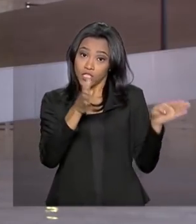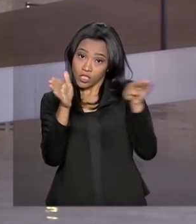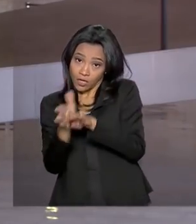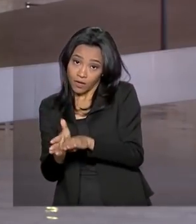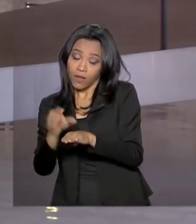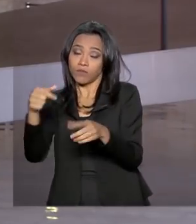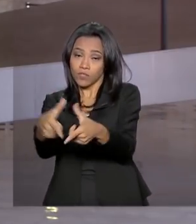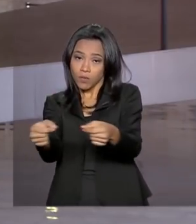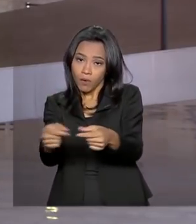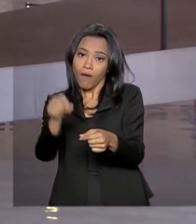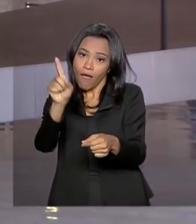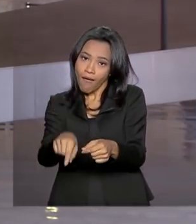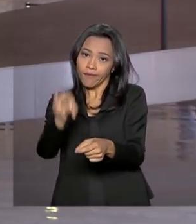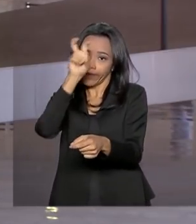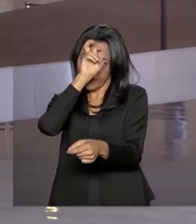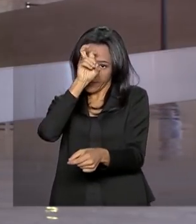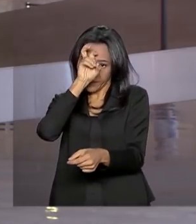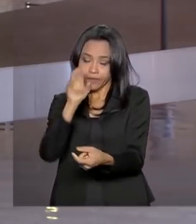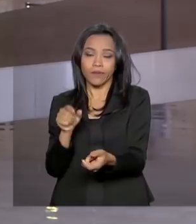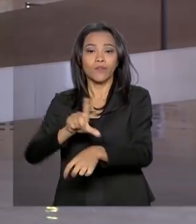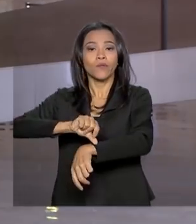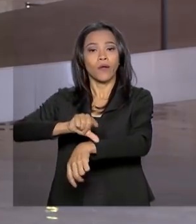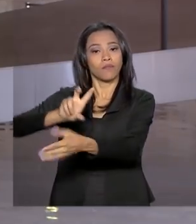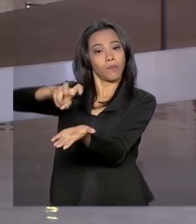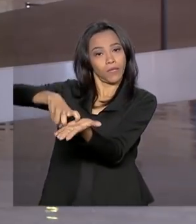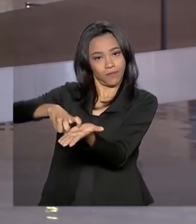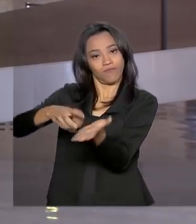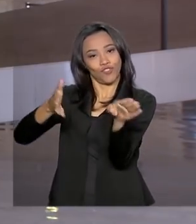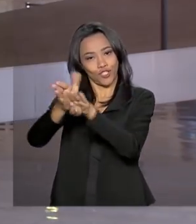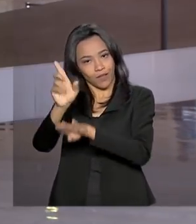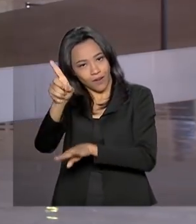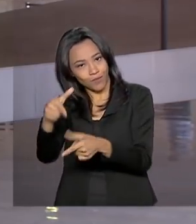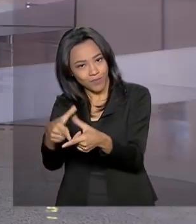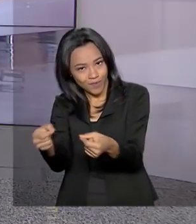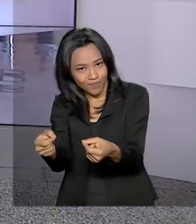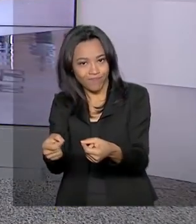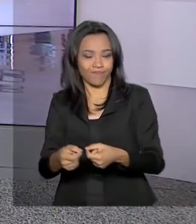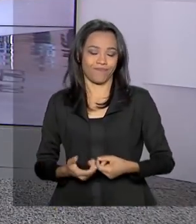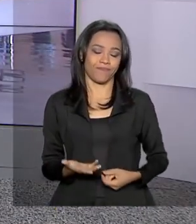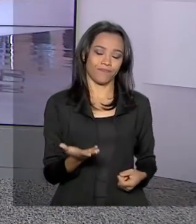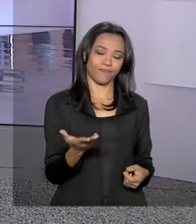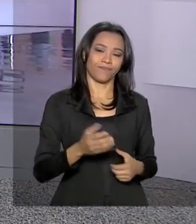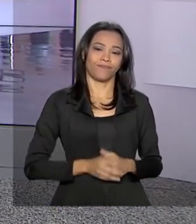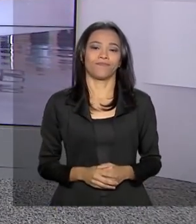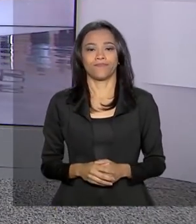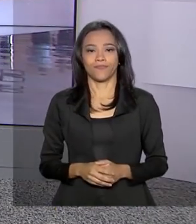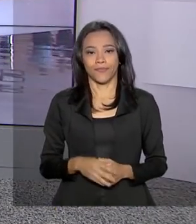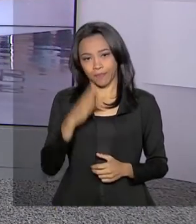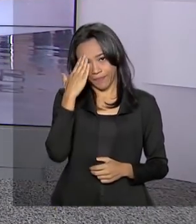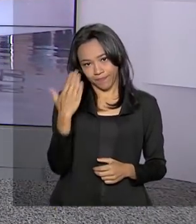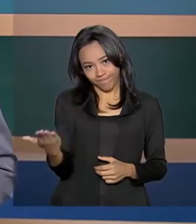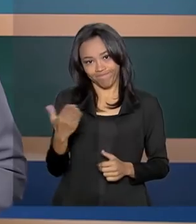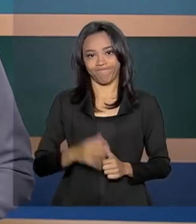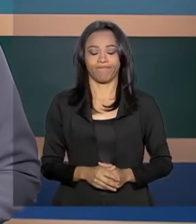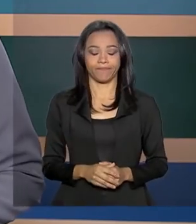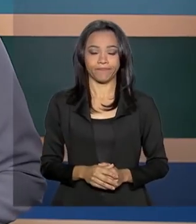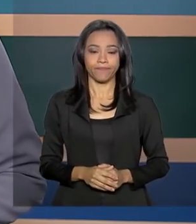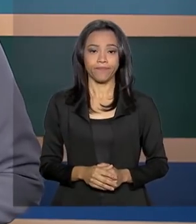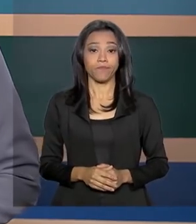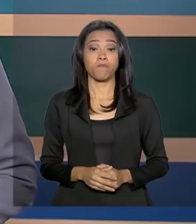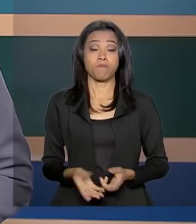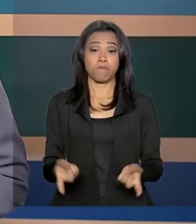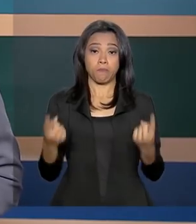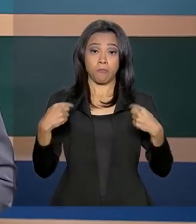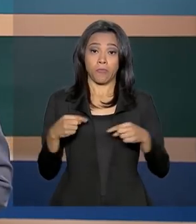nesta quinta-feira, na parte da tarde. Mária, volto com você. Obrigada, Daniele. O